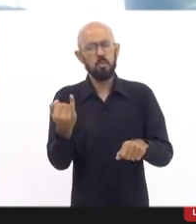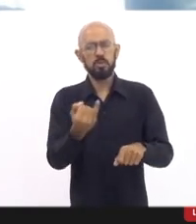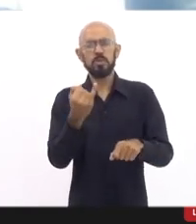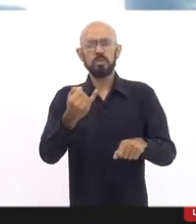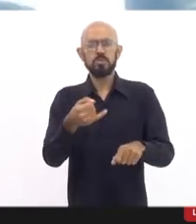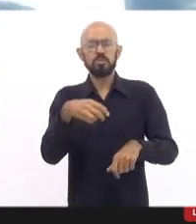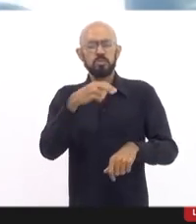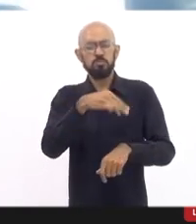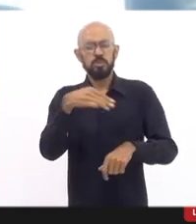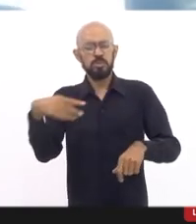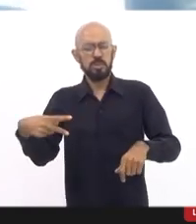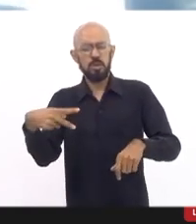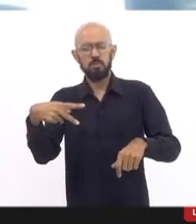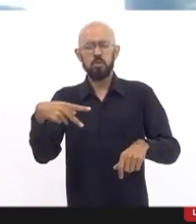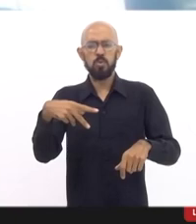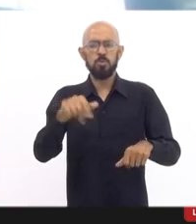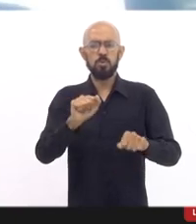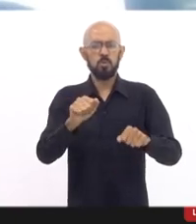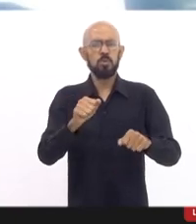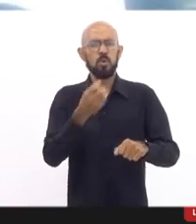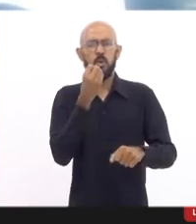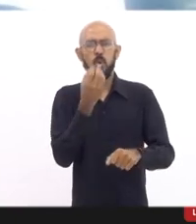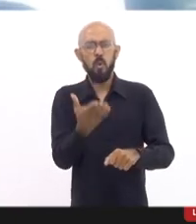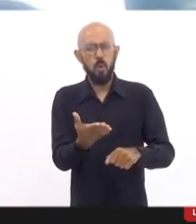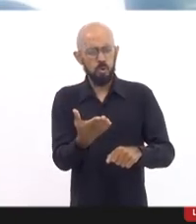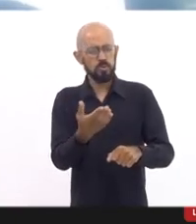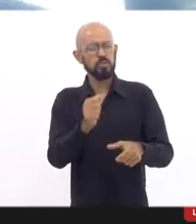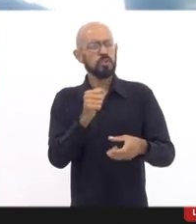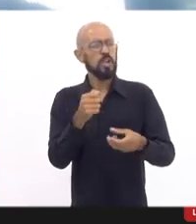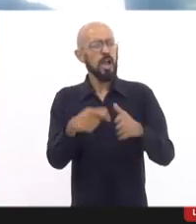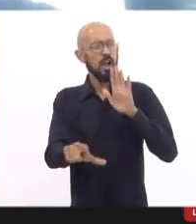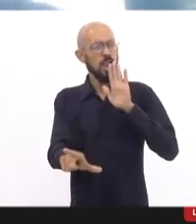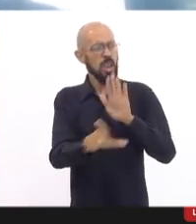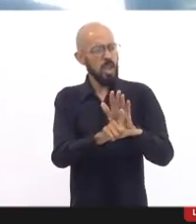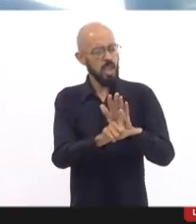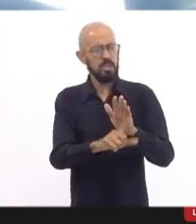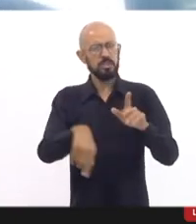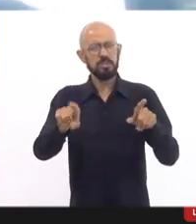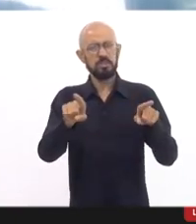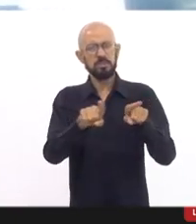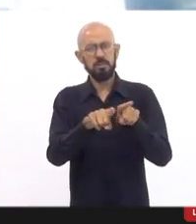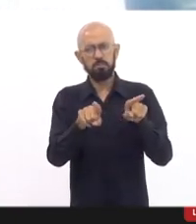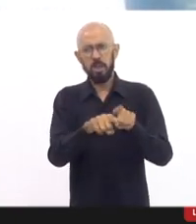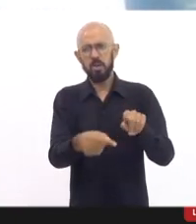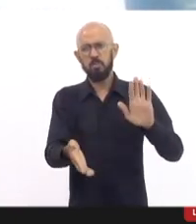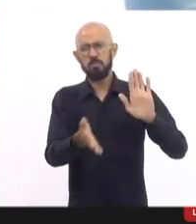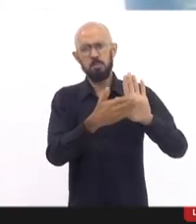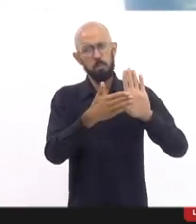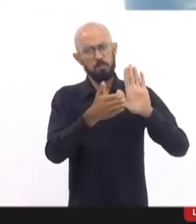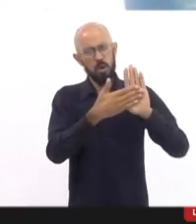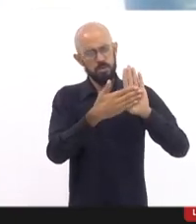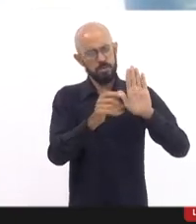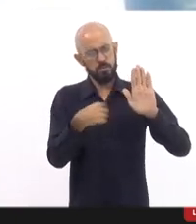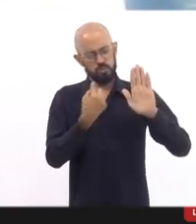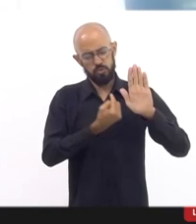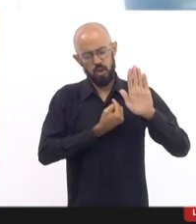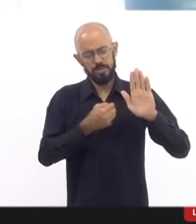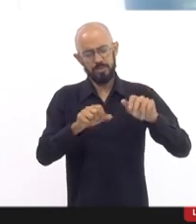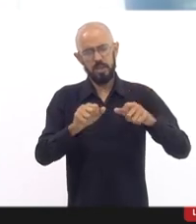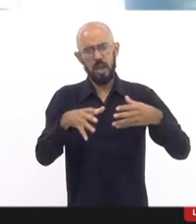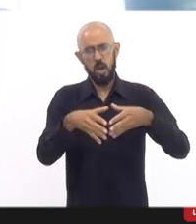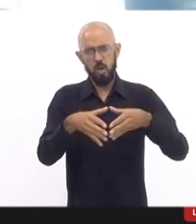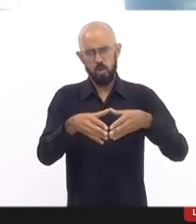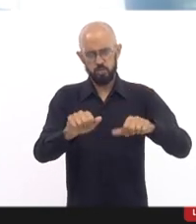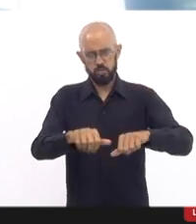comentado as leis, comentado os casos, feito propostas, mesmo na audiência nossa, que a